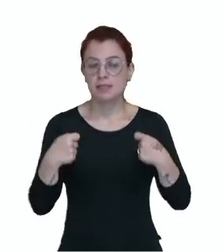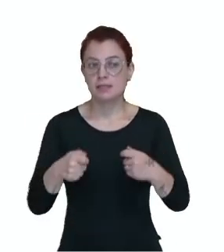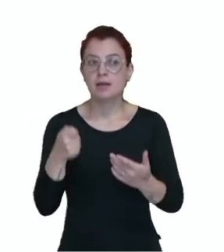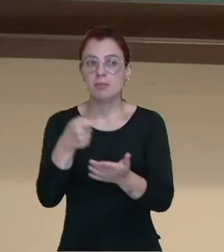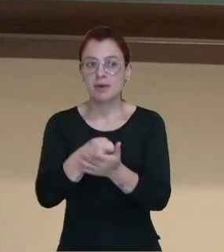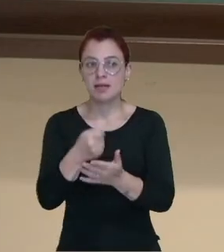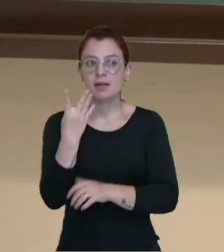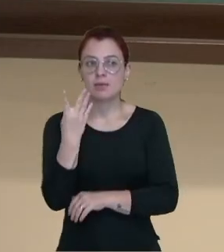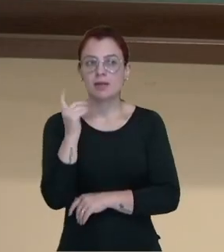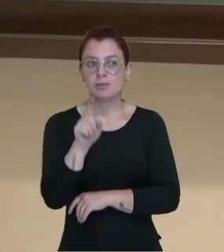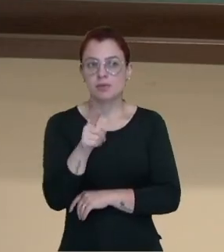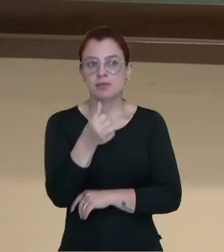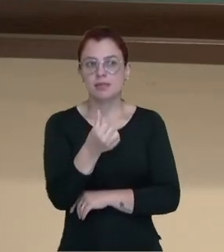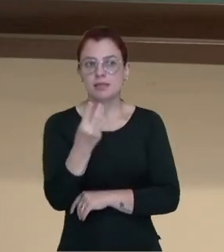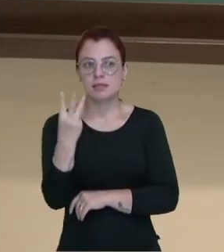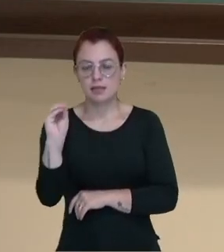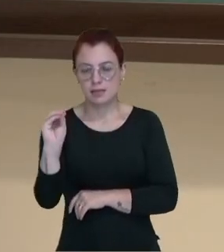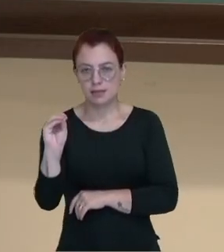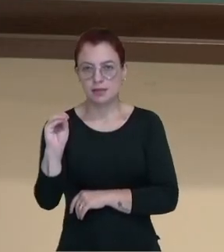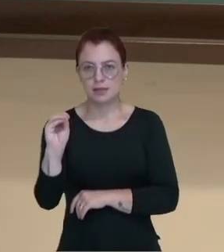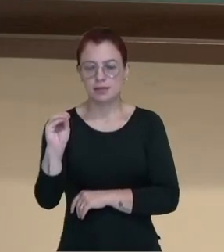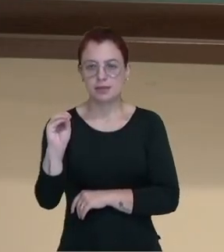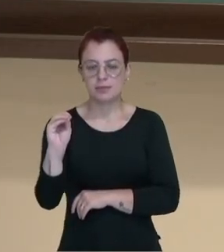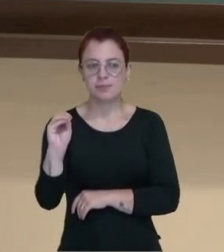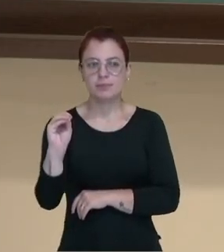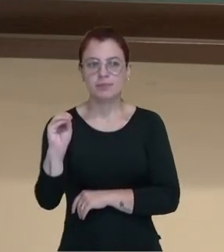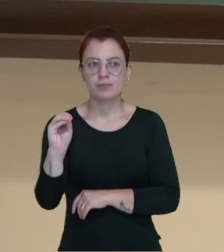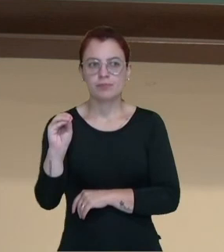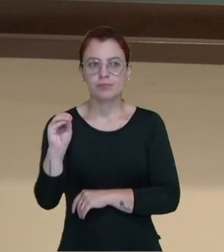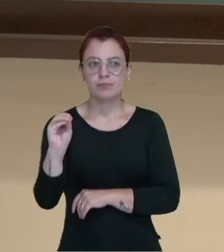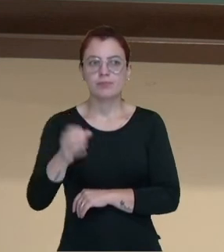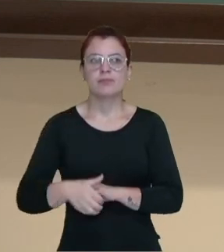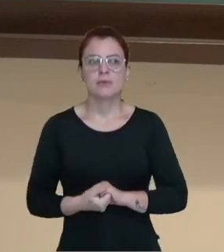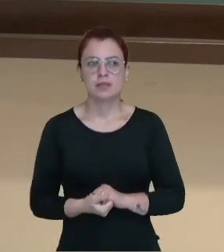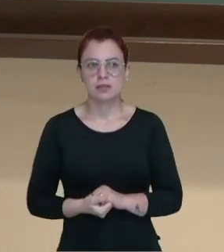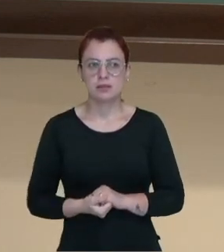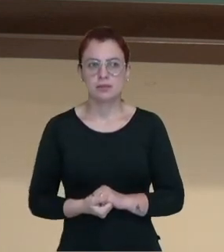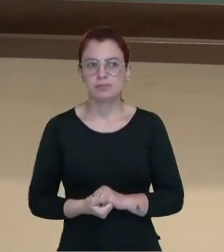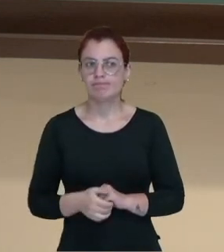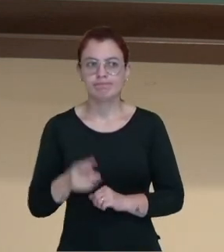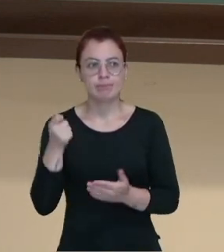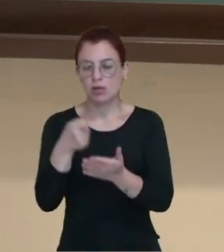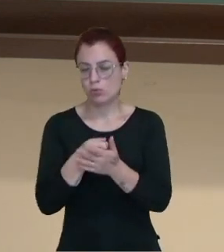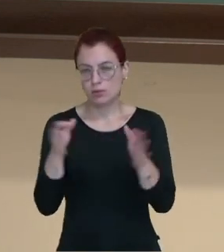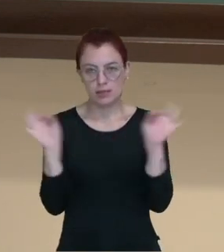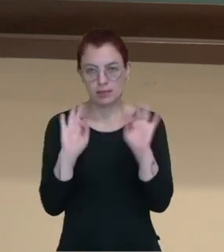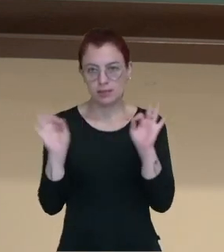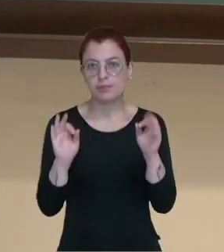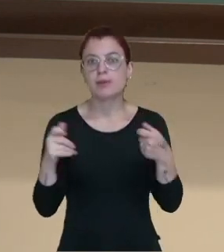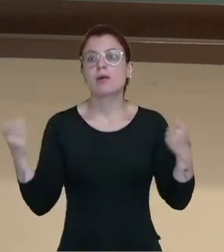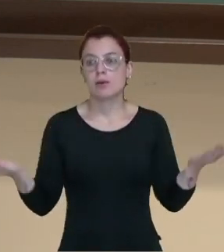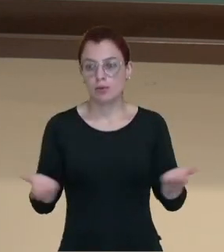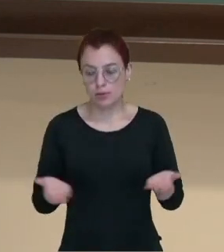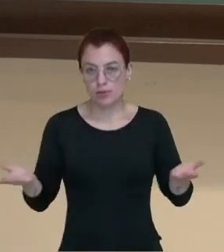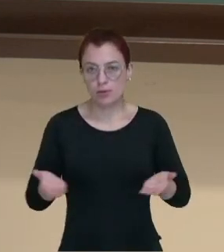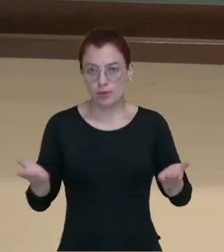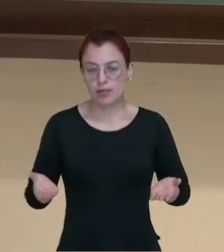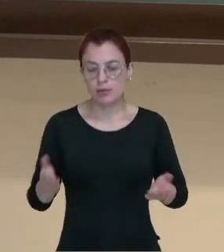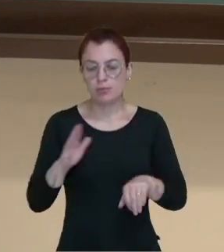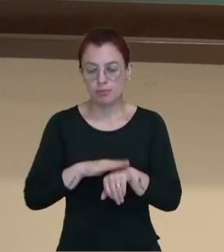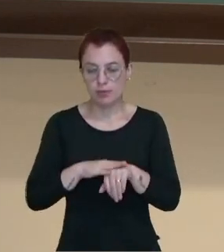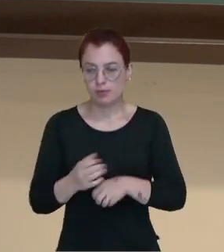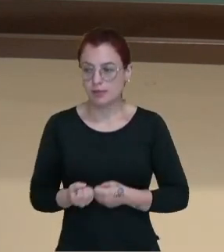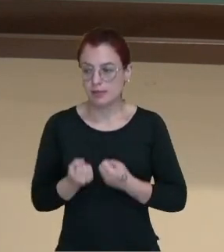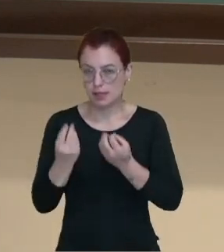mensalmente esse valor aqui, 4.630 reais e 64 centavos. Ele não pagou. Então, na hora de declarar o